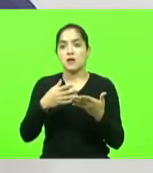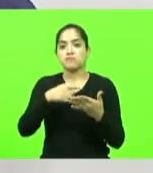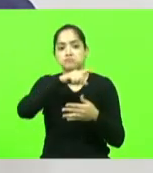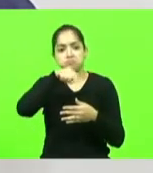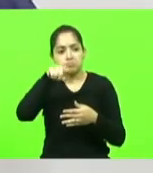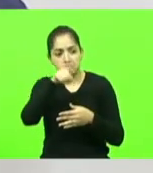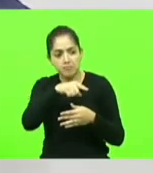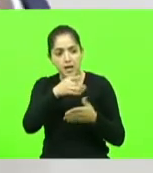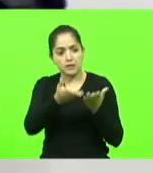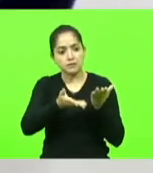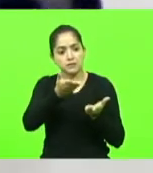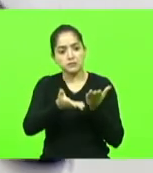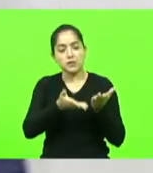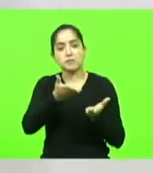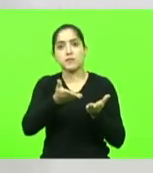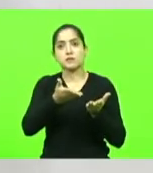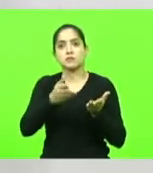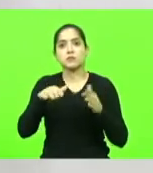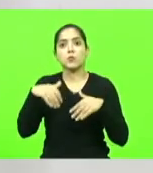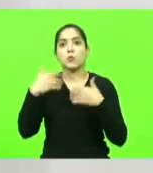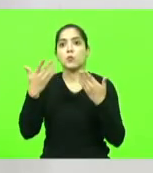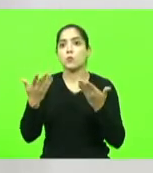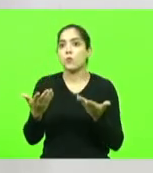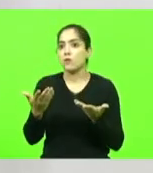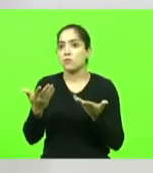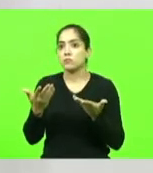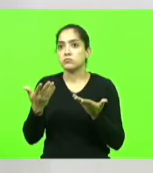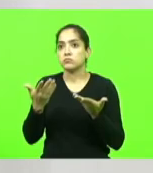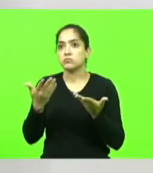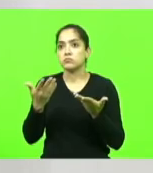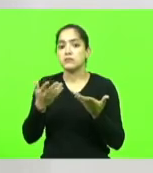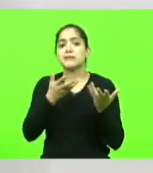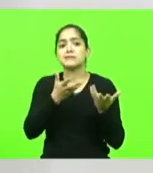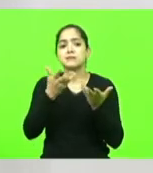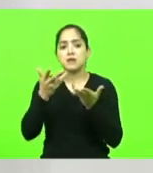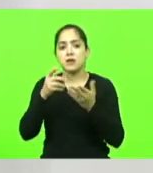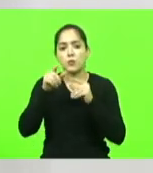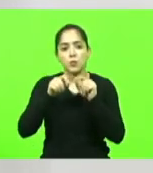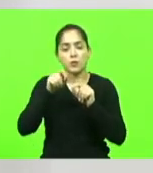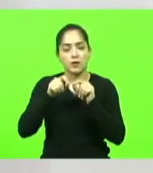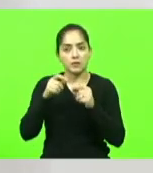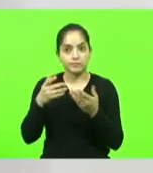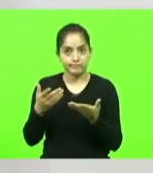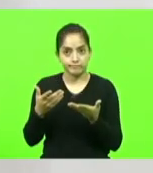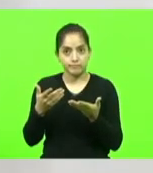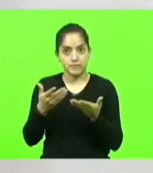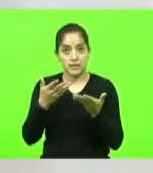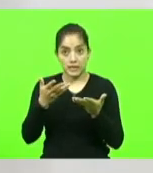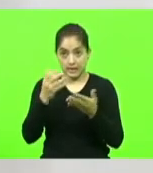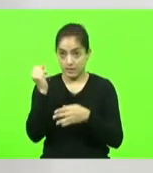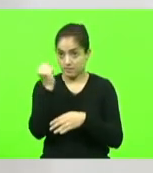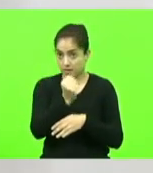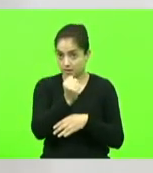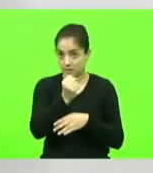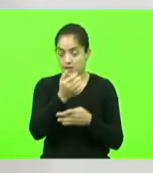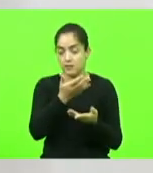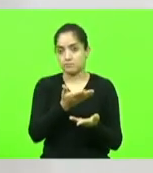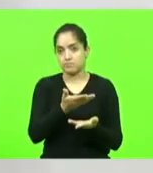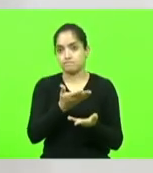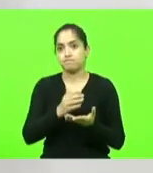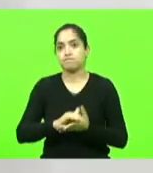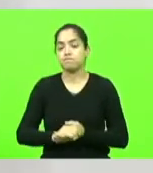qual é a visão o que que eles querem querem matar Roberto Jefferson